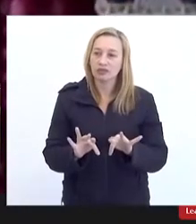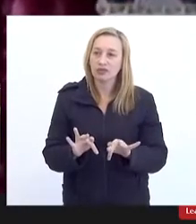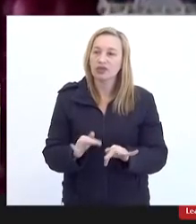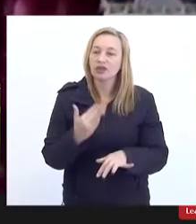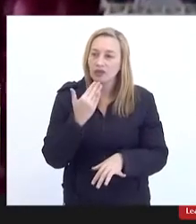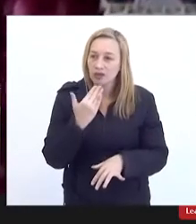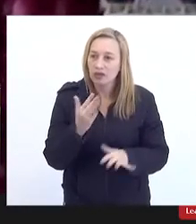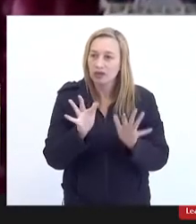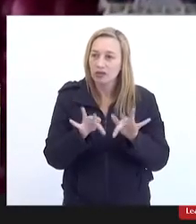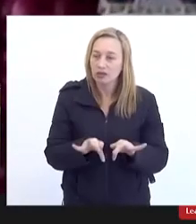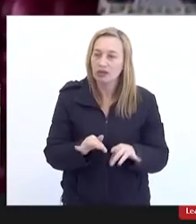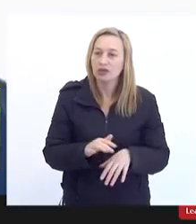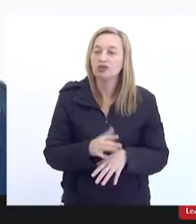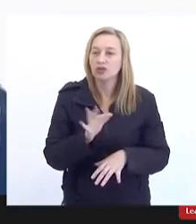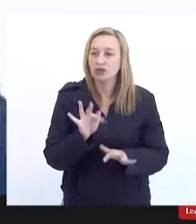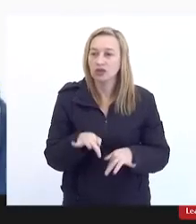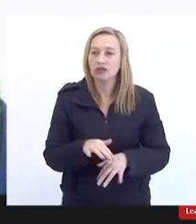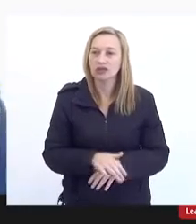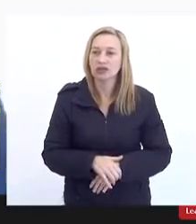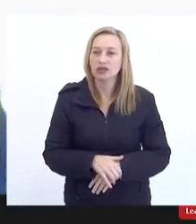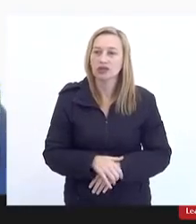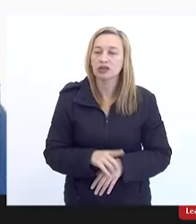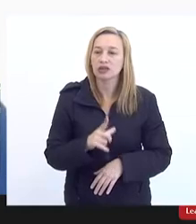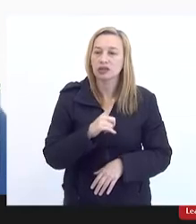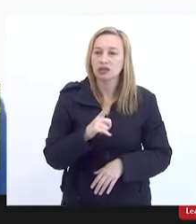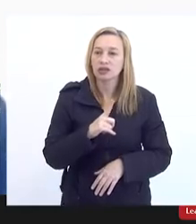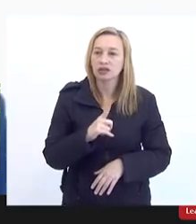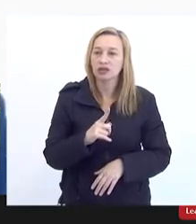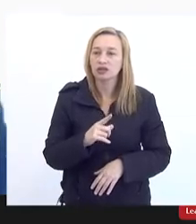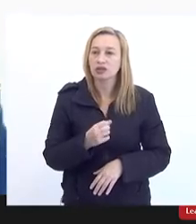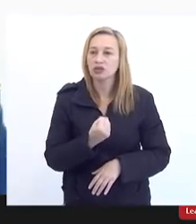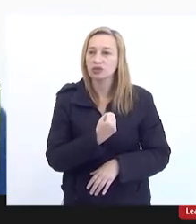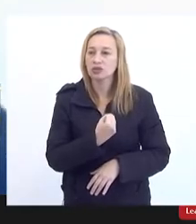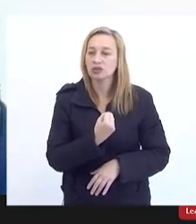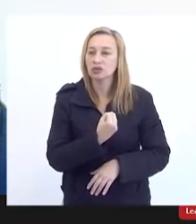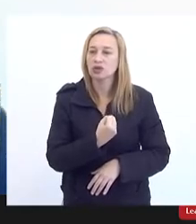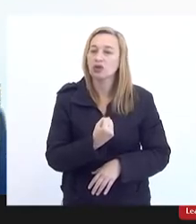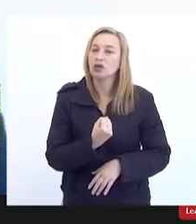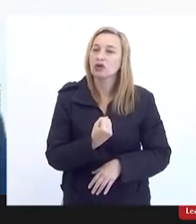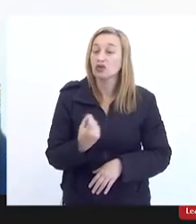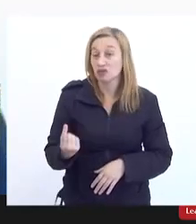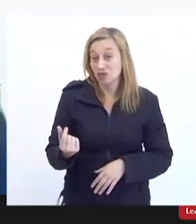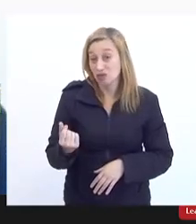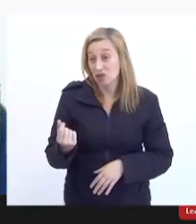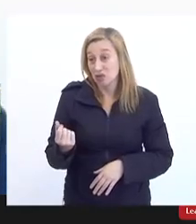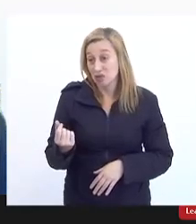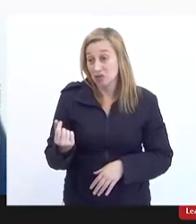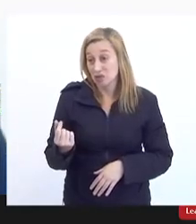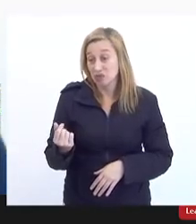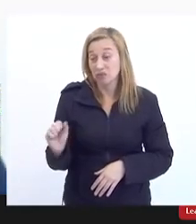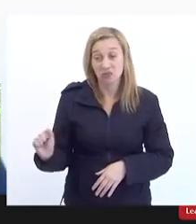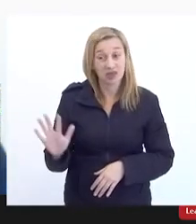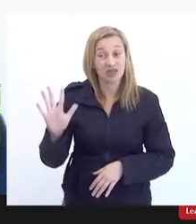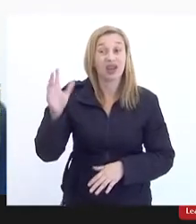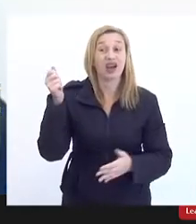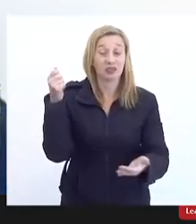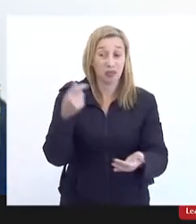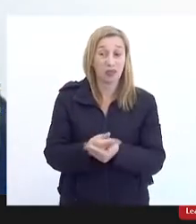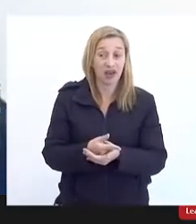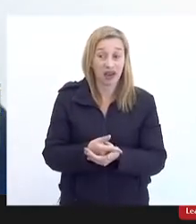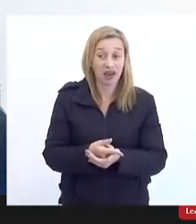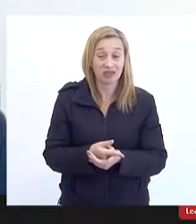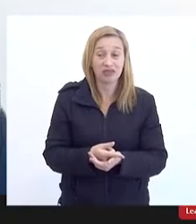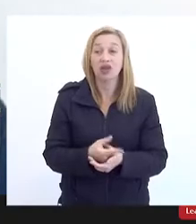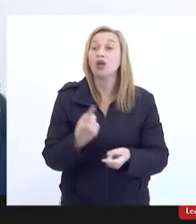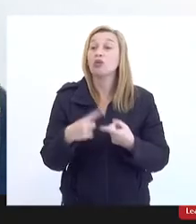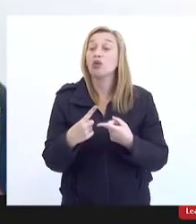gente vai ter estou terminando a gente vai ter uma conta muito mais cara do que precisava ser ser paga pelo cidadão porque o cidadão